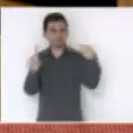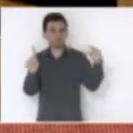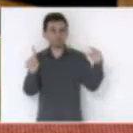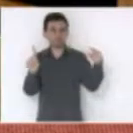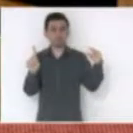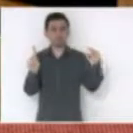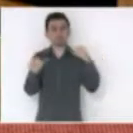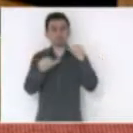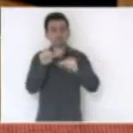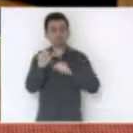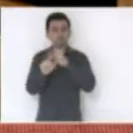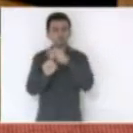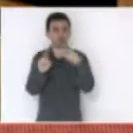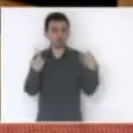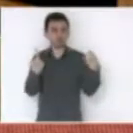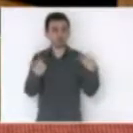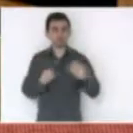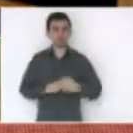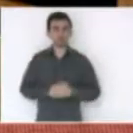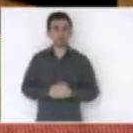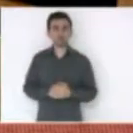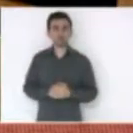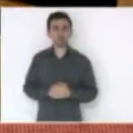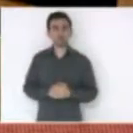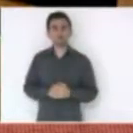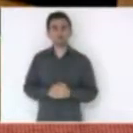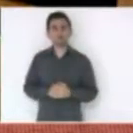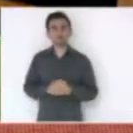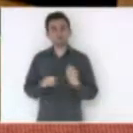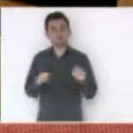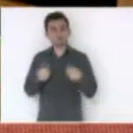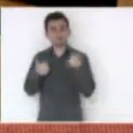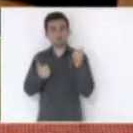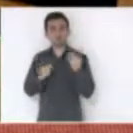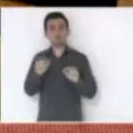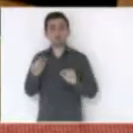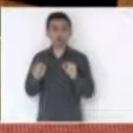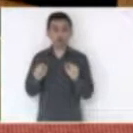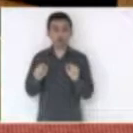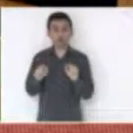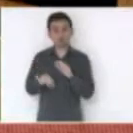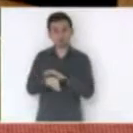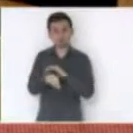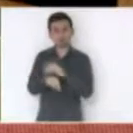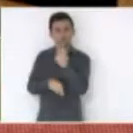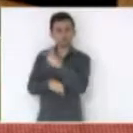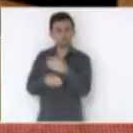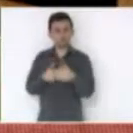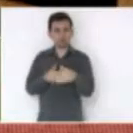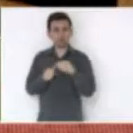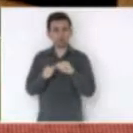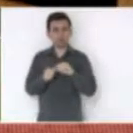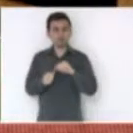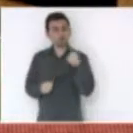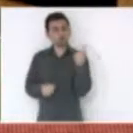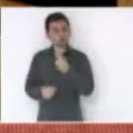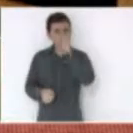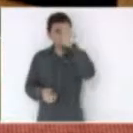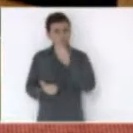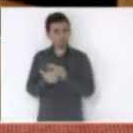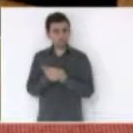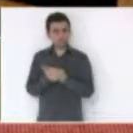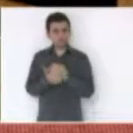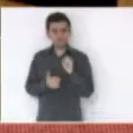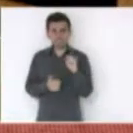mono por bi por tri enfim é a melhoria que tiver que ser feita por isso nós acreditamos de que isso será feito